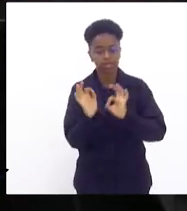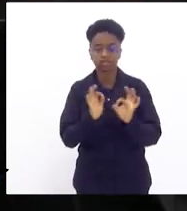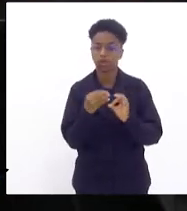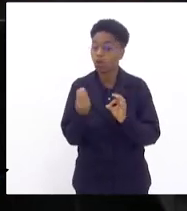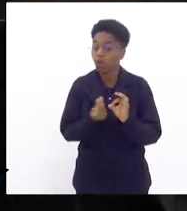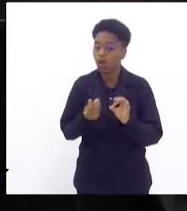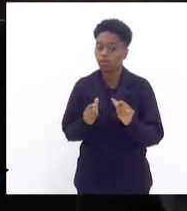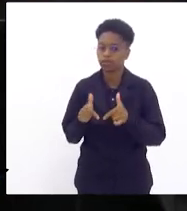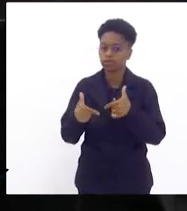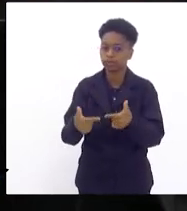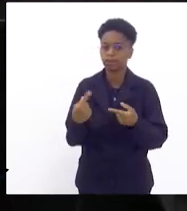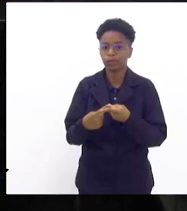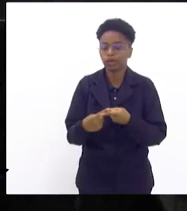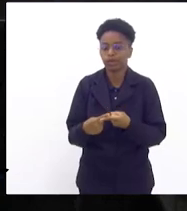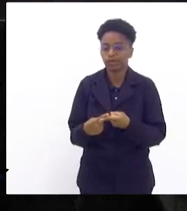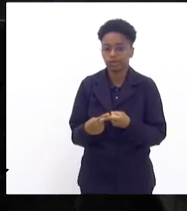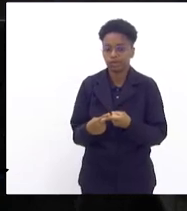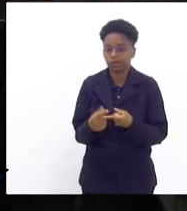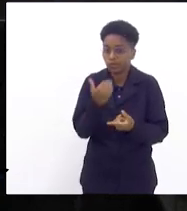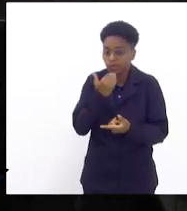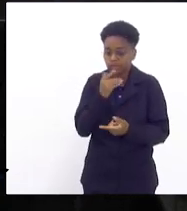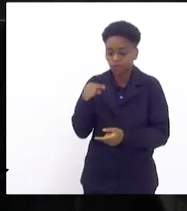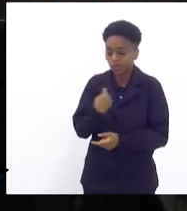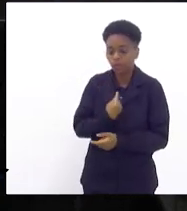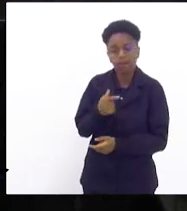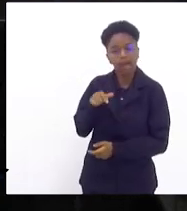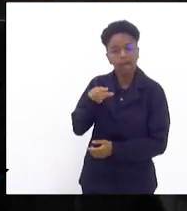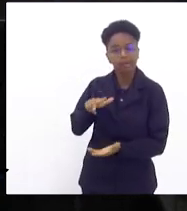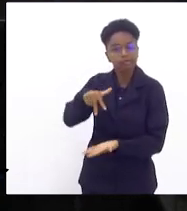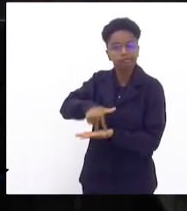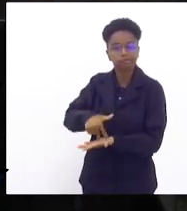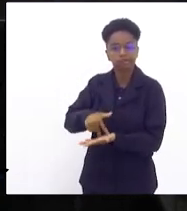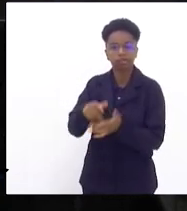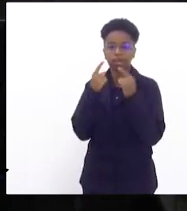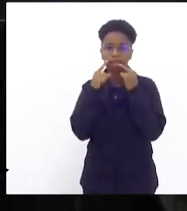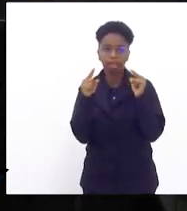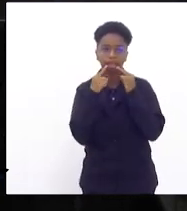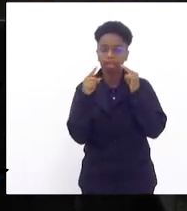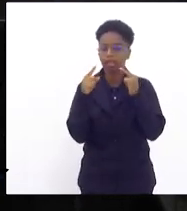para que a gente não venha aqui por diversas vezes lamentar